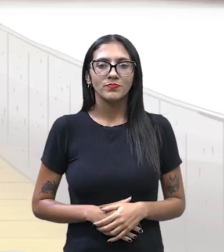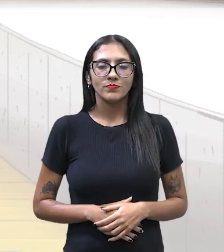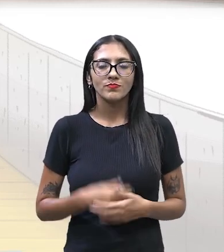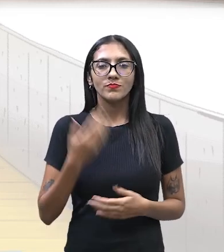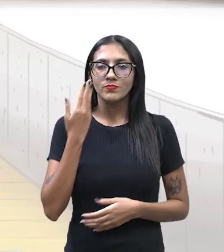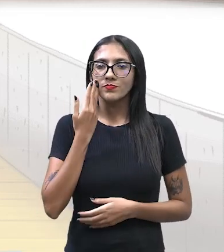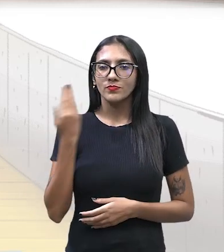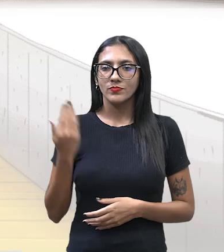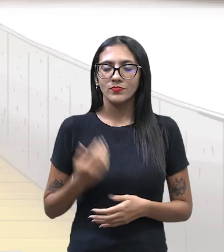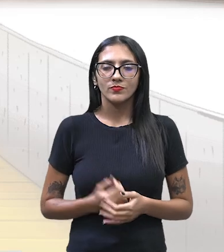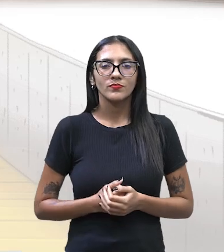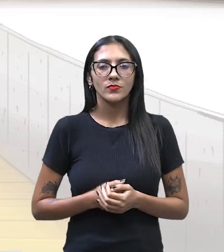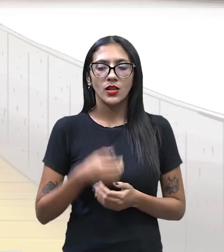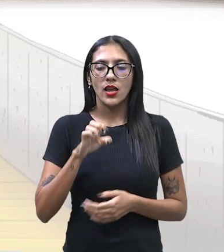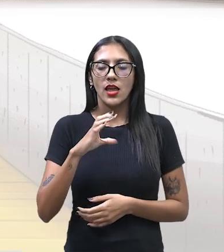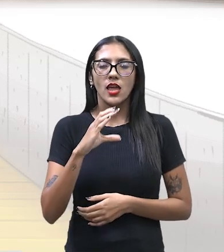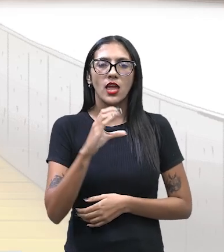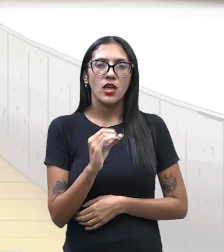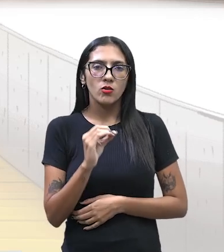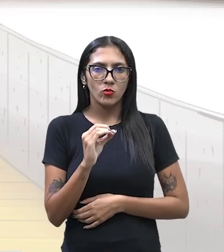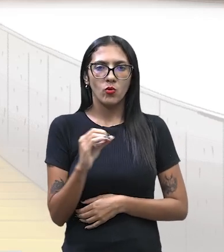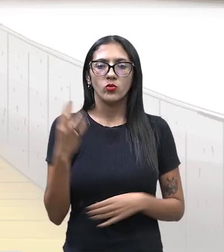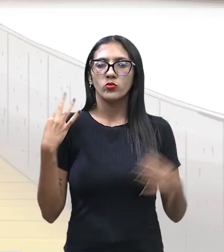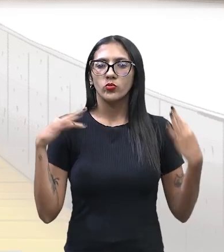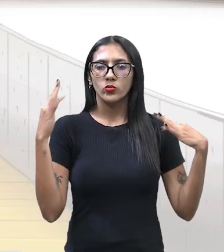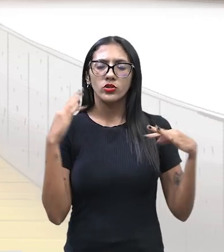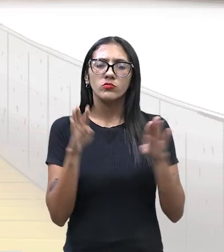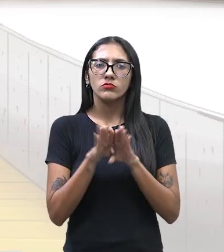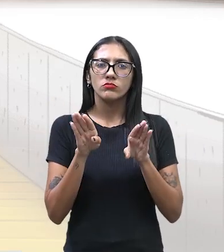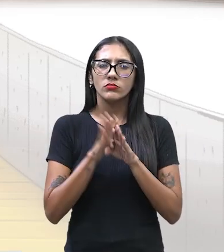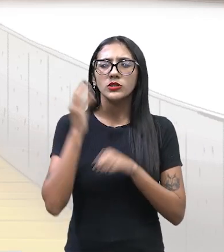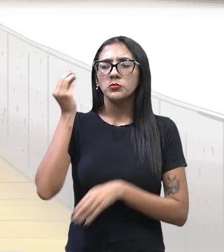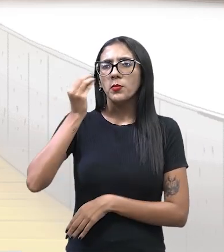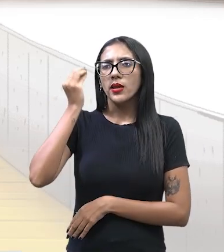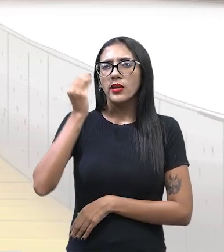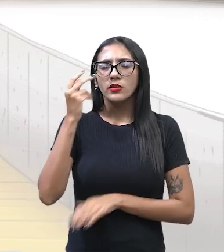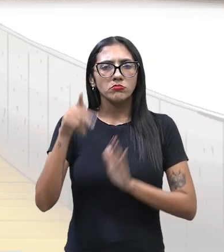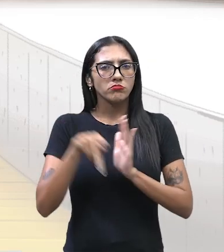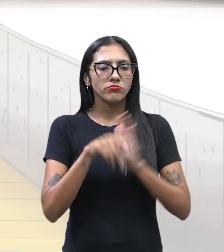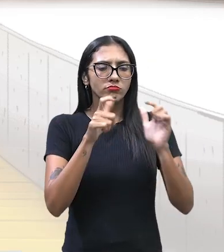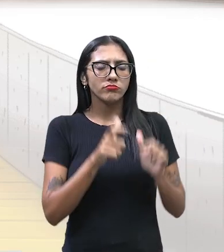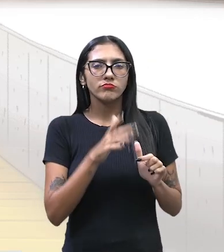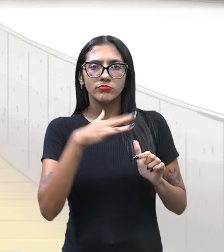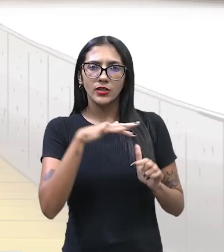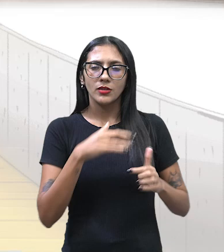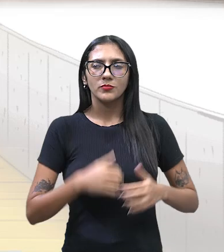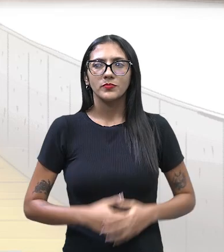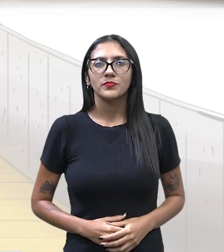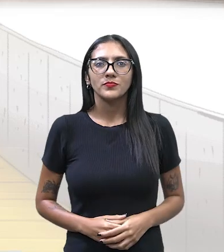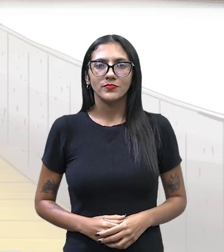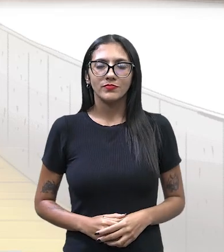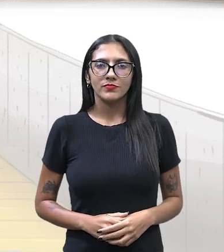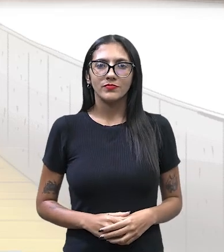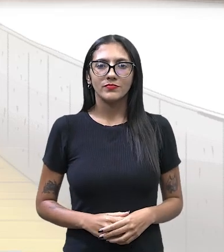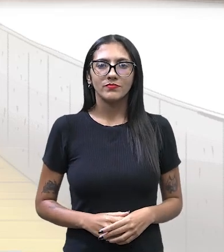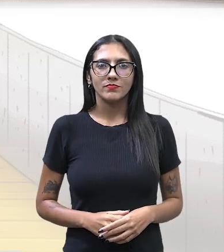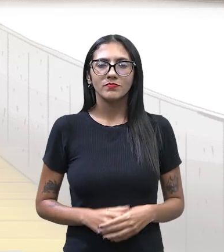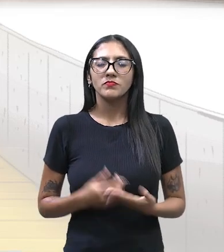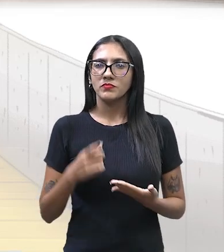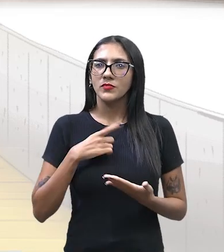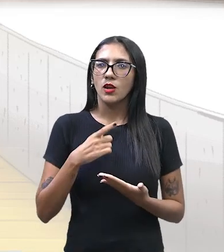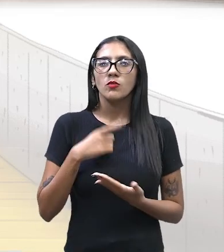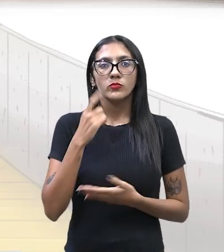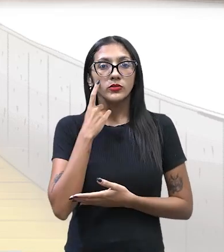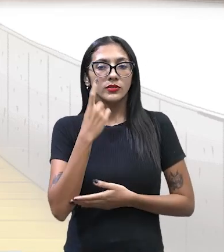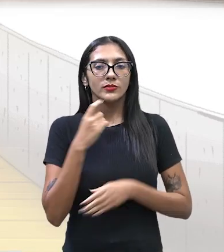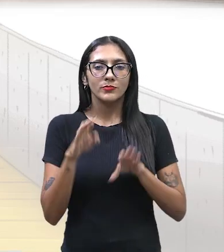artesanato, nós temos ecoturismo e experiências locais. O nós temos sobre isso? Exatamente. Ecoturismo, gente. É impressionante a